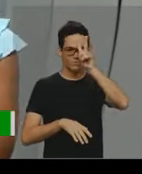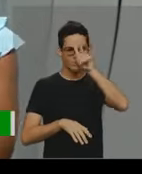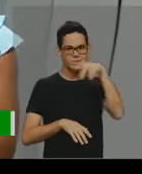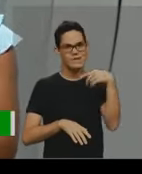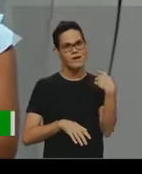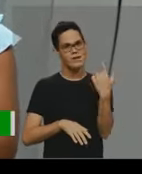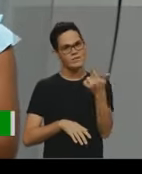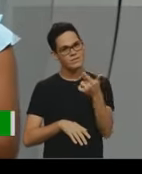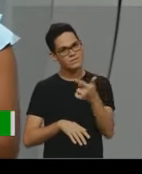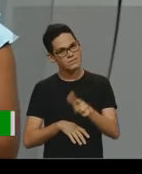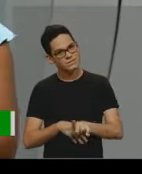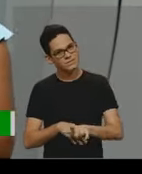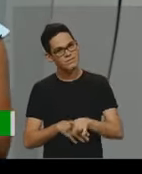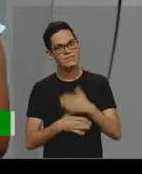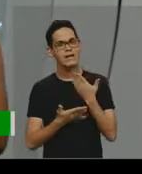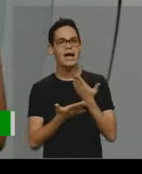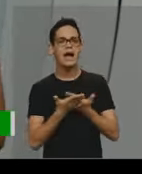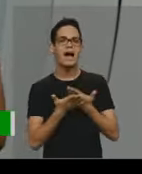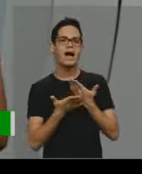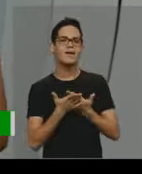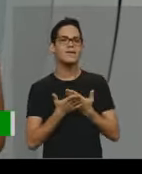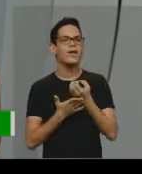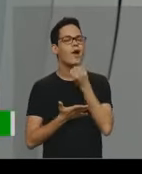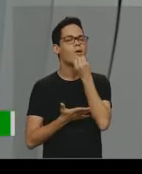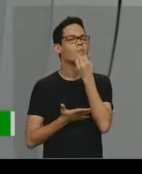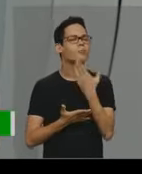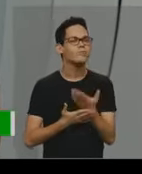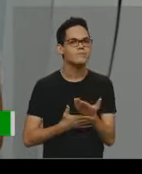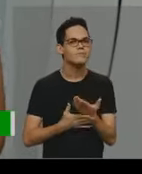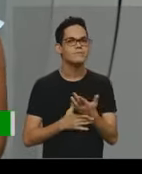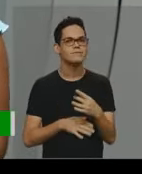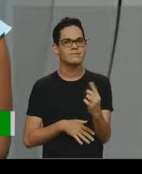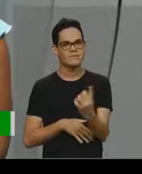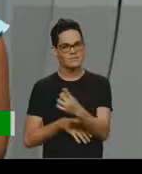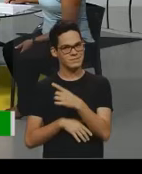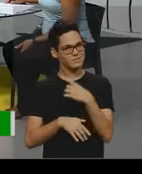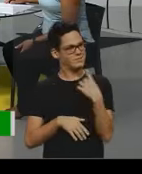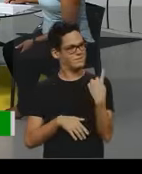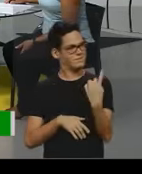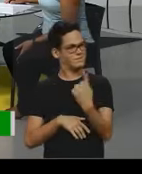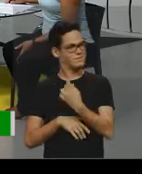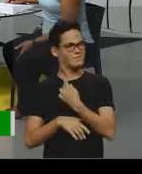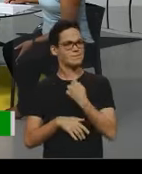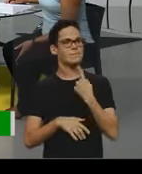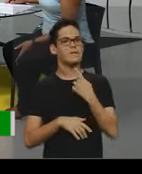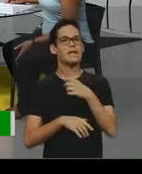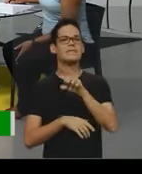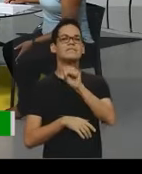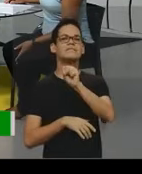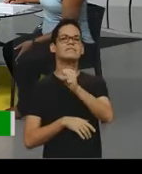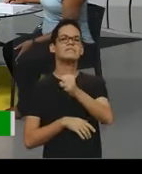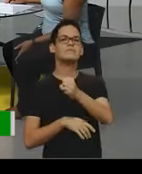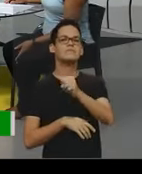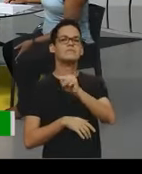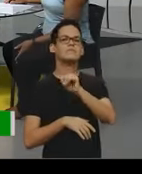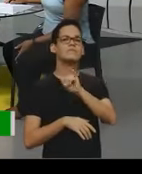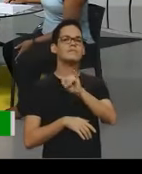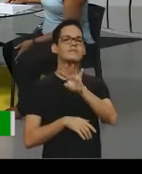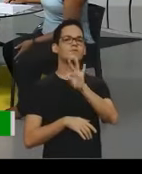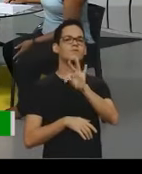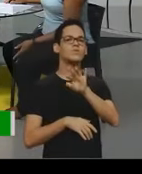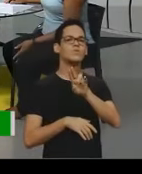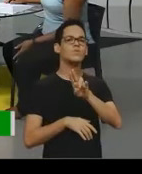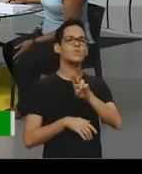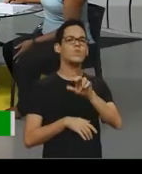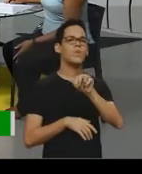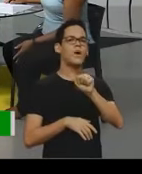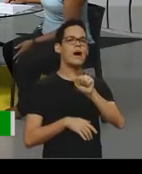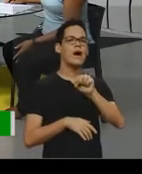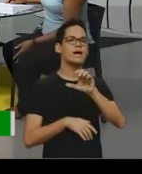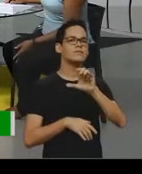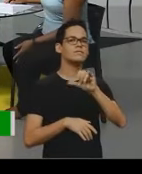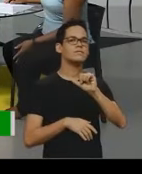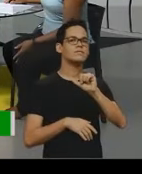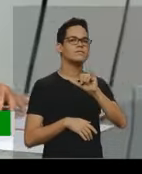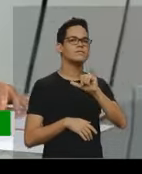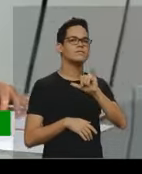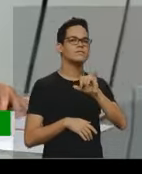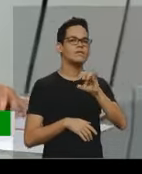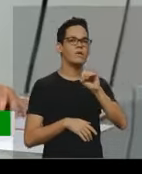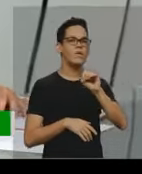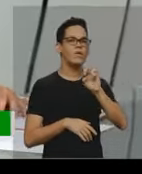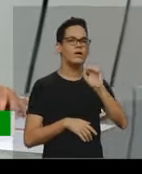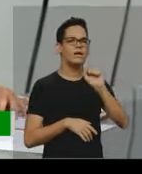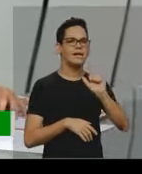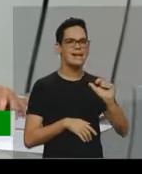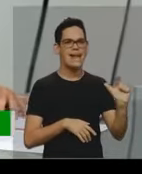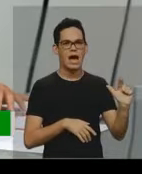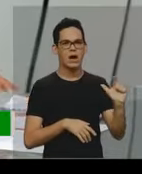todas as aulas, isso que é o bom, então quando nós falamos a lei situacional, é o que a professora Guilmar falou, tem todo um